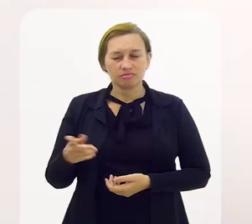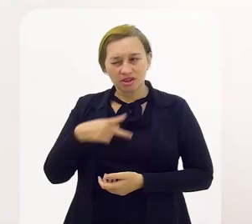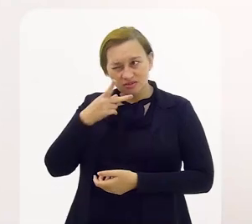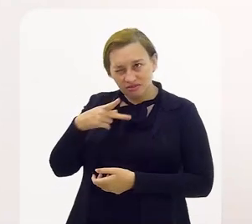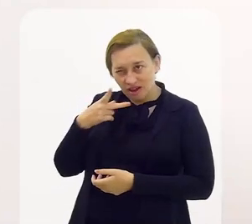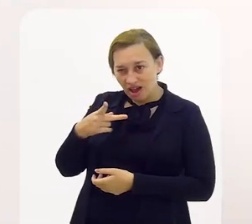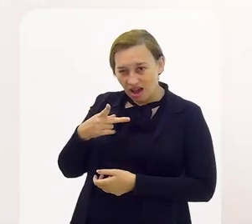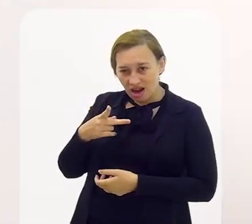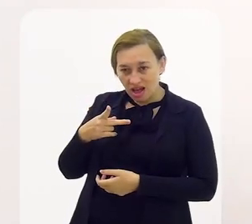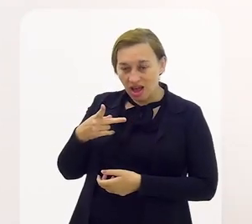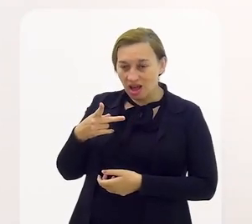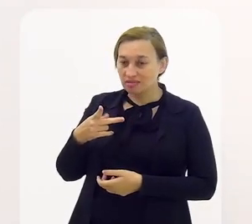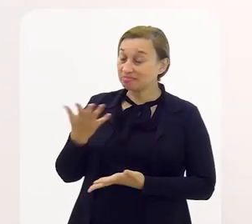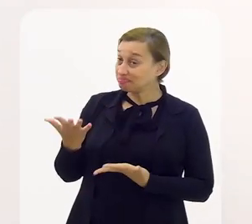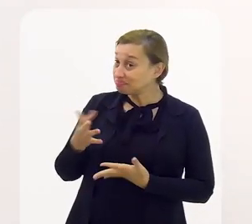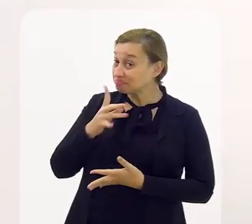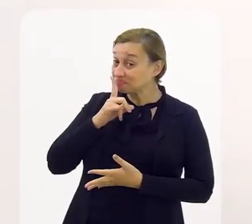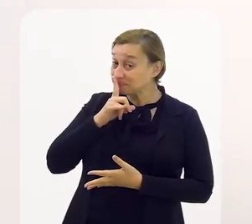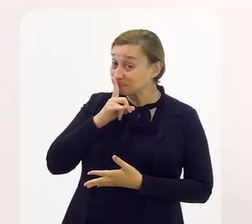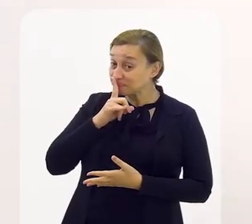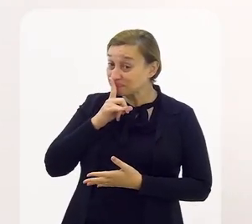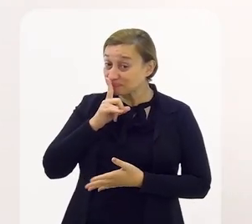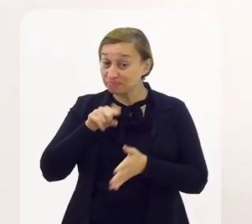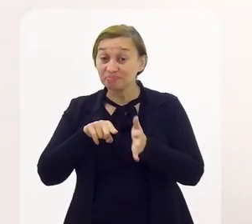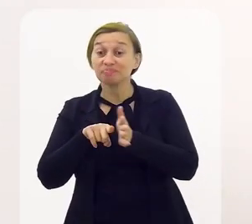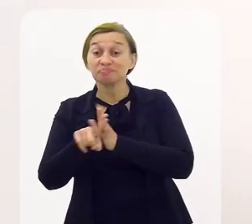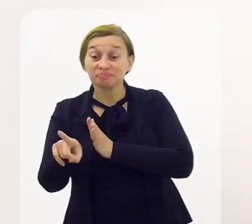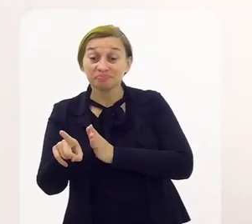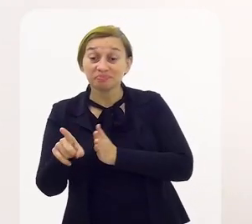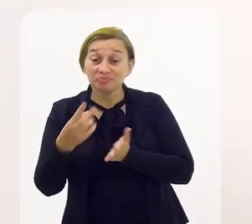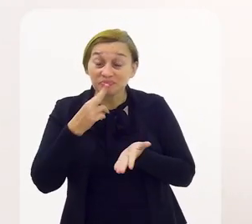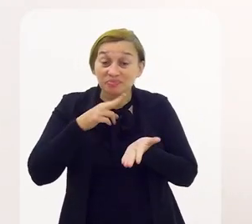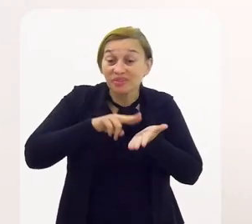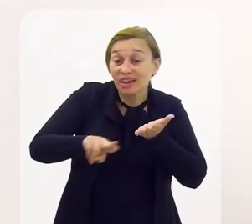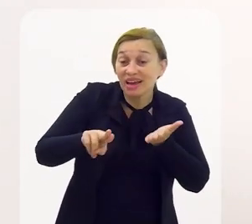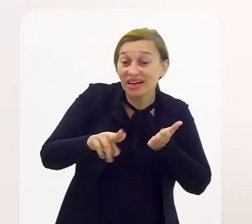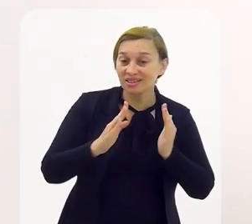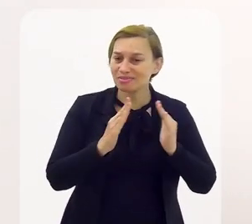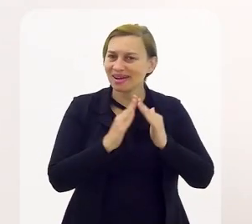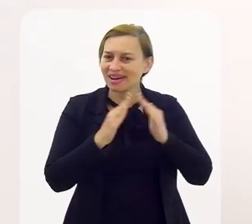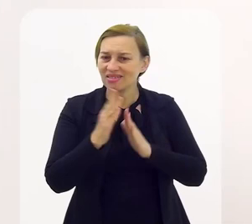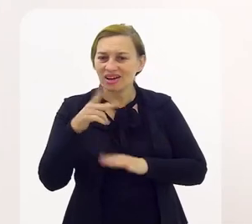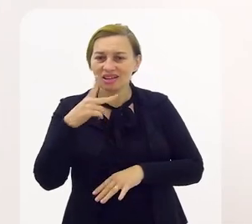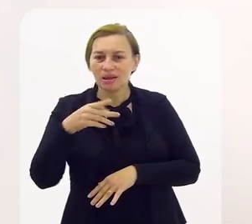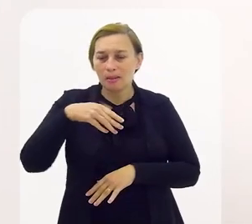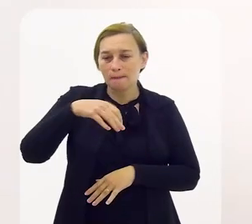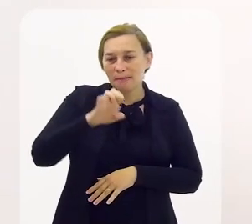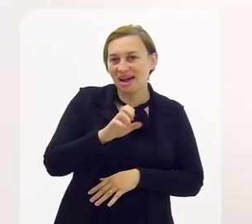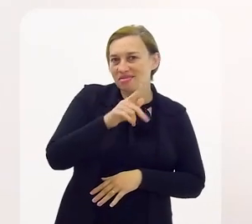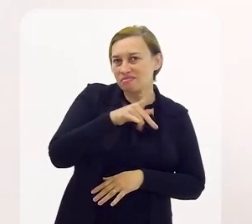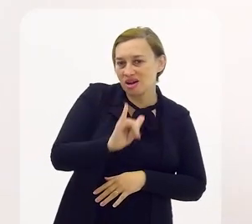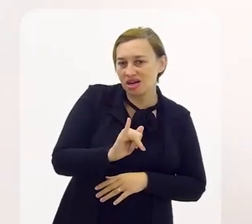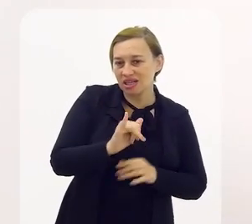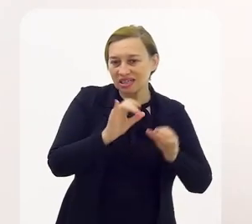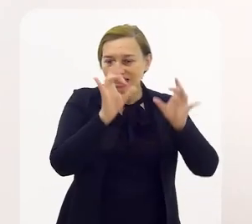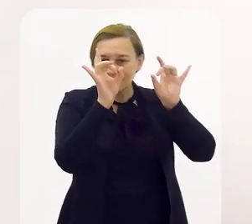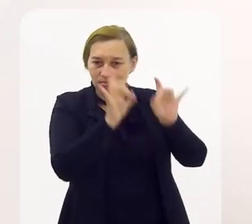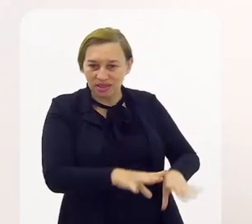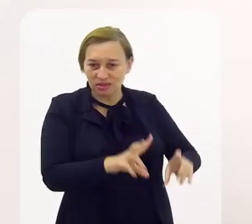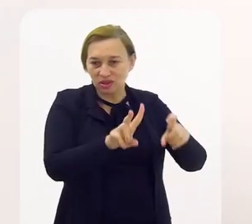Me diz uma coisa Pergunta que não quer calar Como é que foi a carta Para casa Dizendo assim Pai Mãe